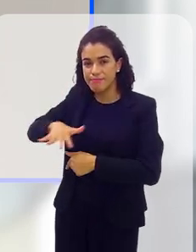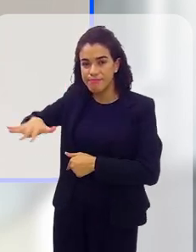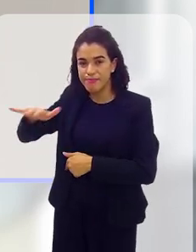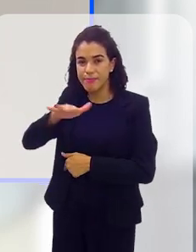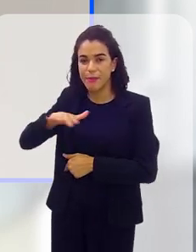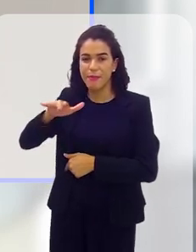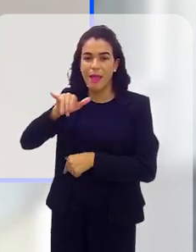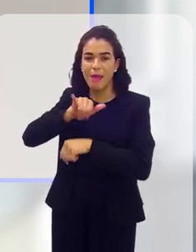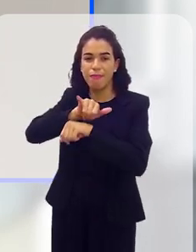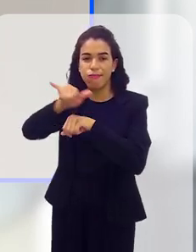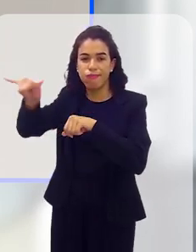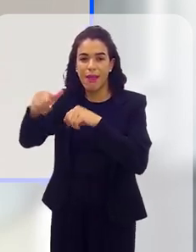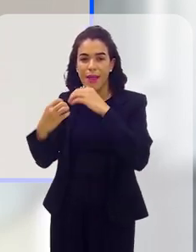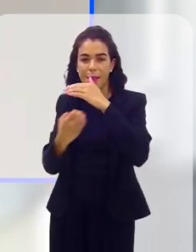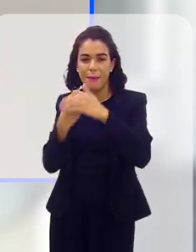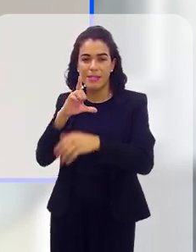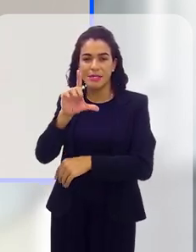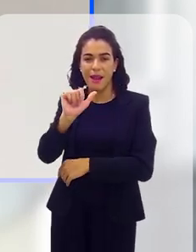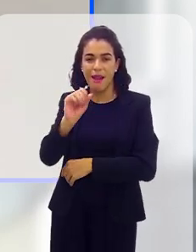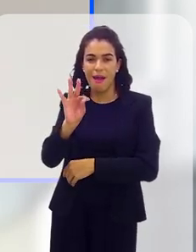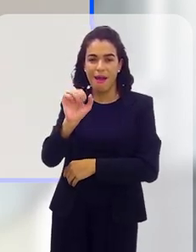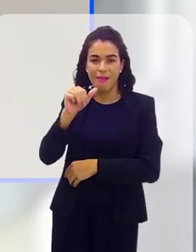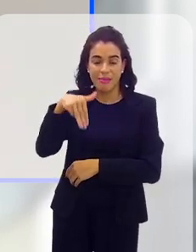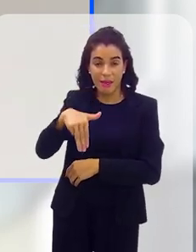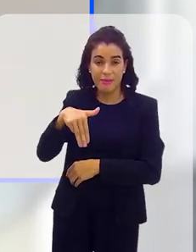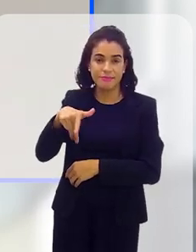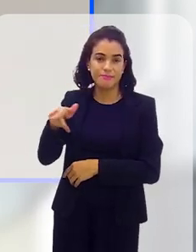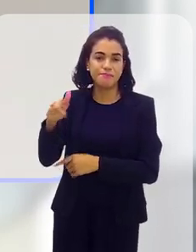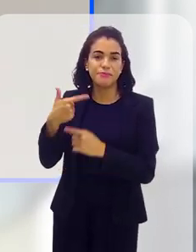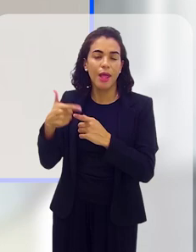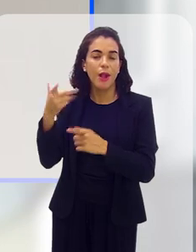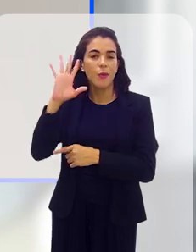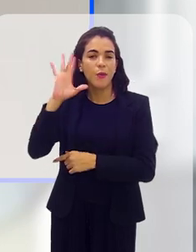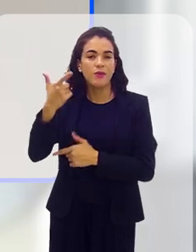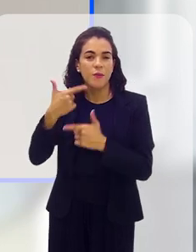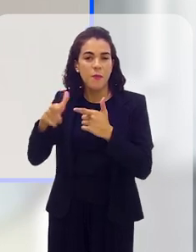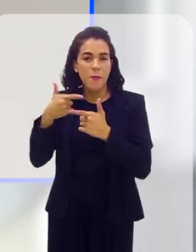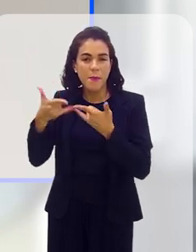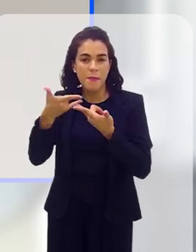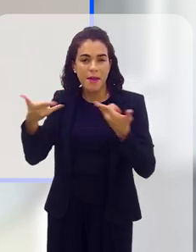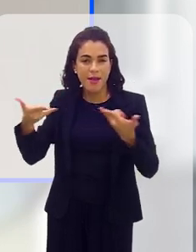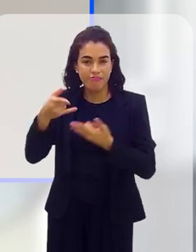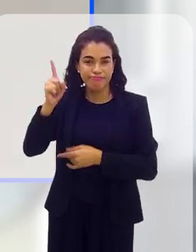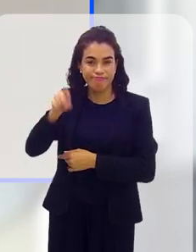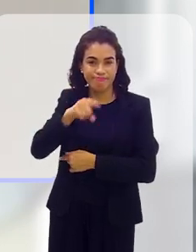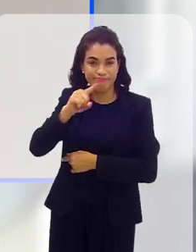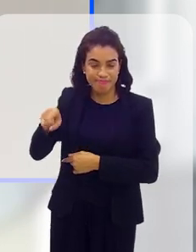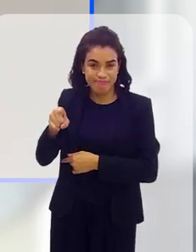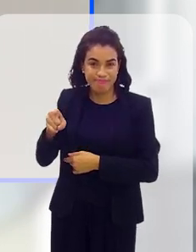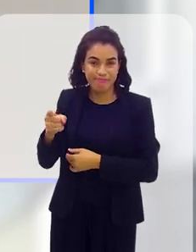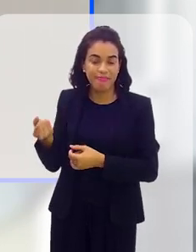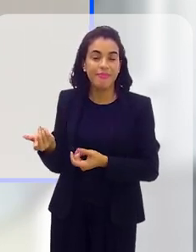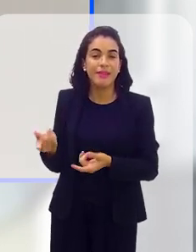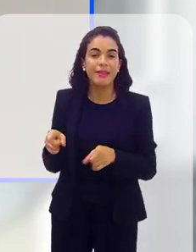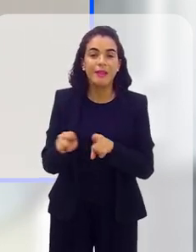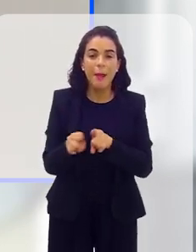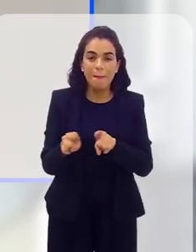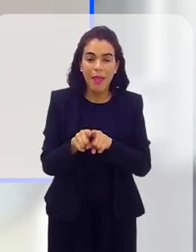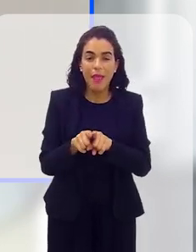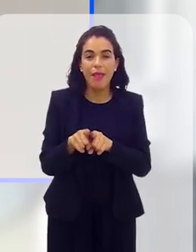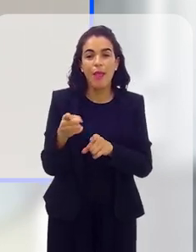produtiva para a Latam para resolver problema de milha que ela não me devolveu numa passagem cancelada,